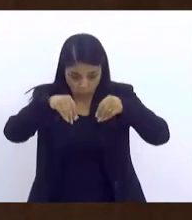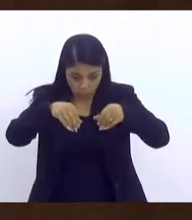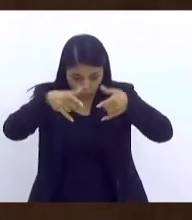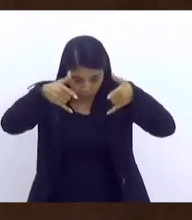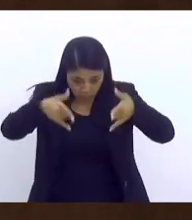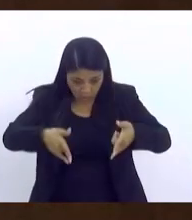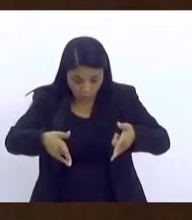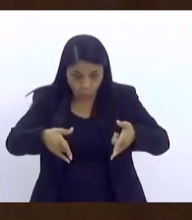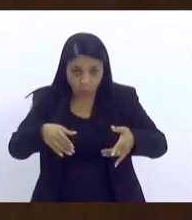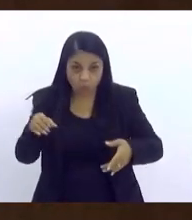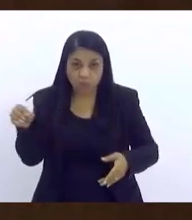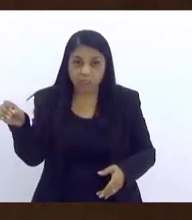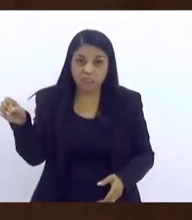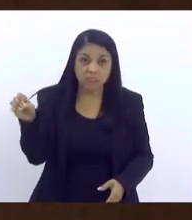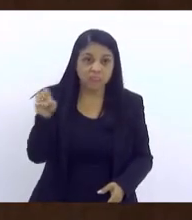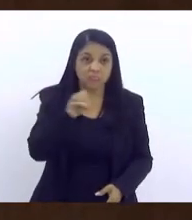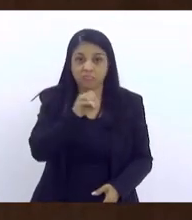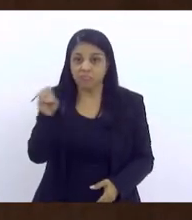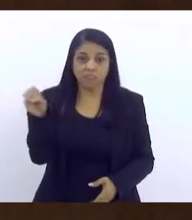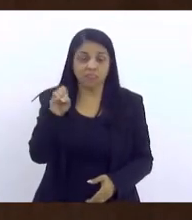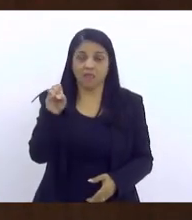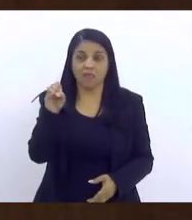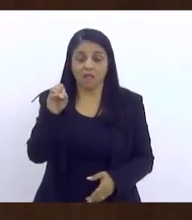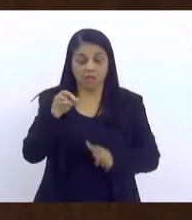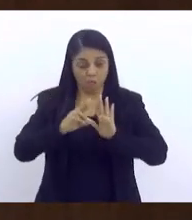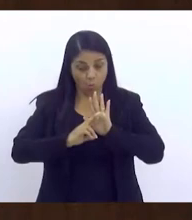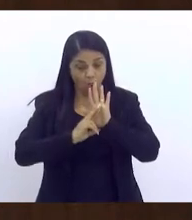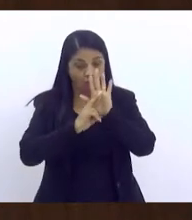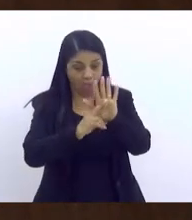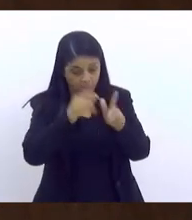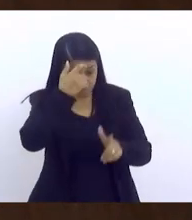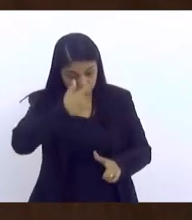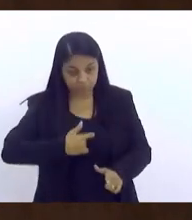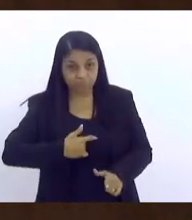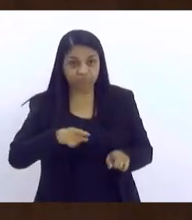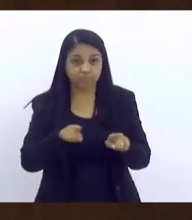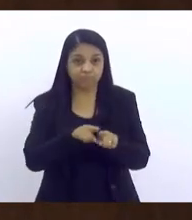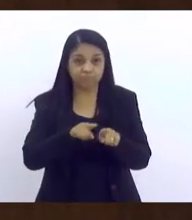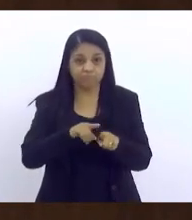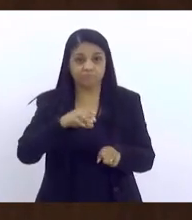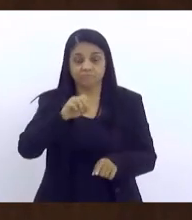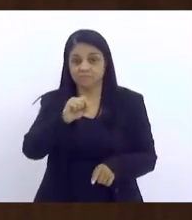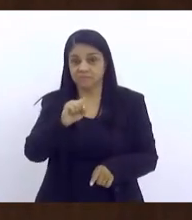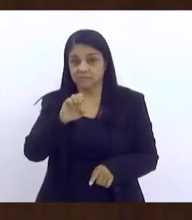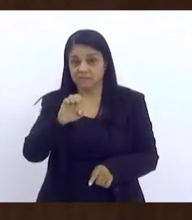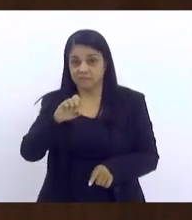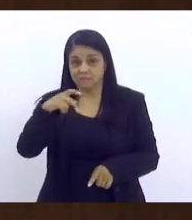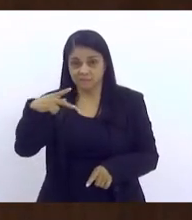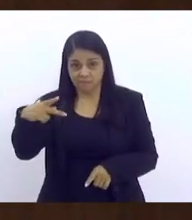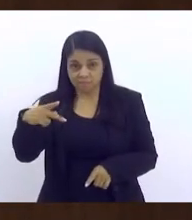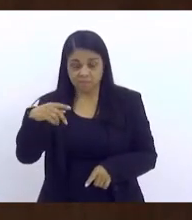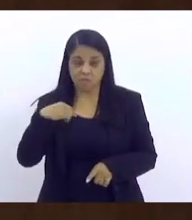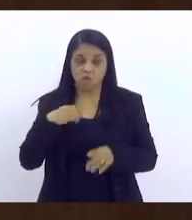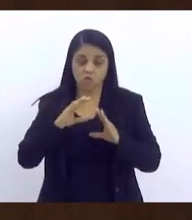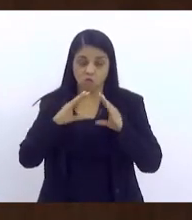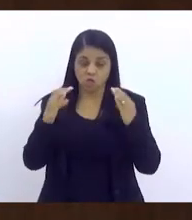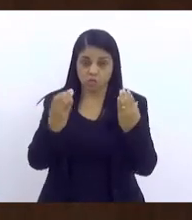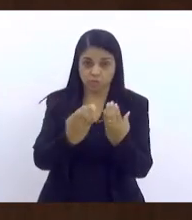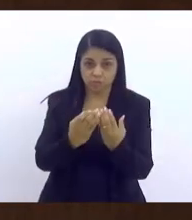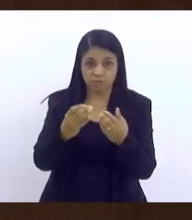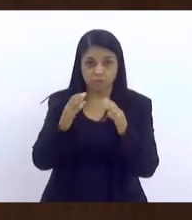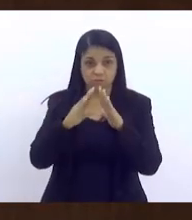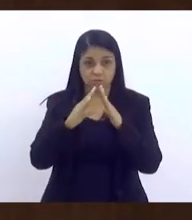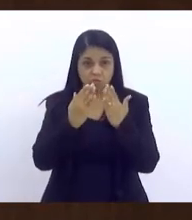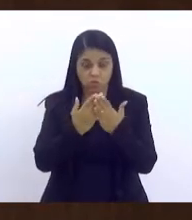Ninguém. Nem eu, era uma representante do SEC, do Conselho Escola Comunidade, ninguém me convidou,